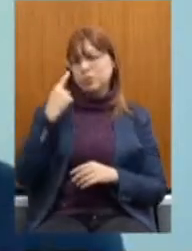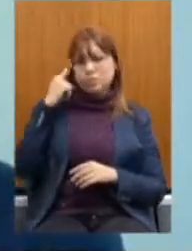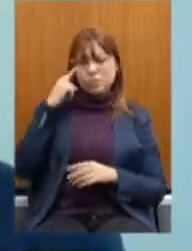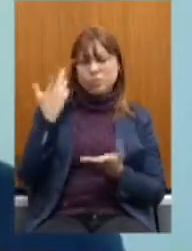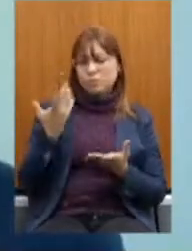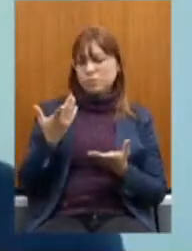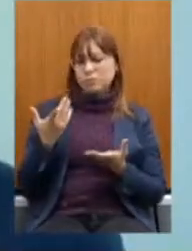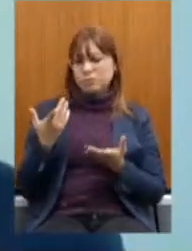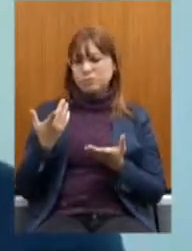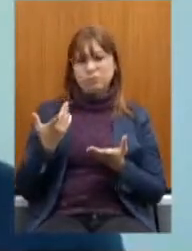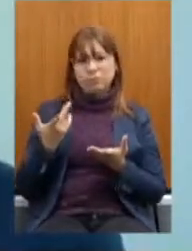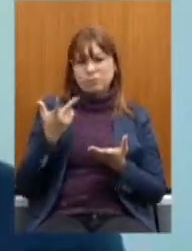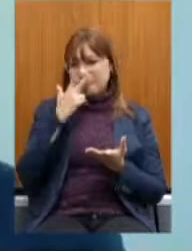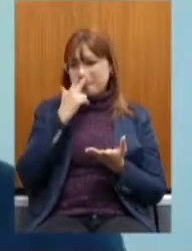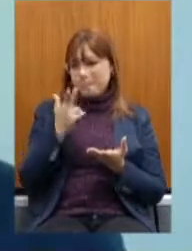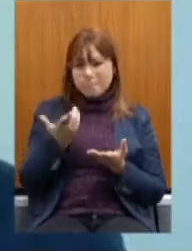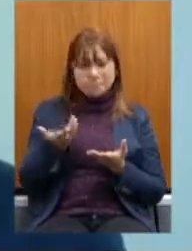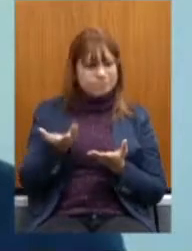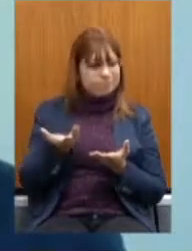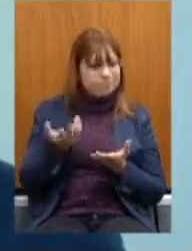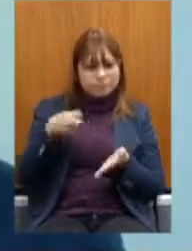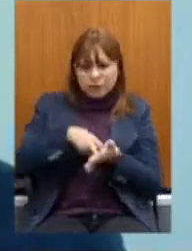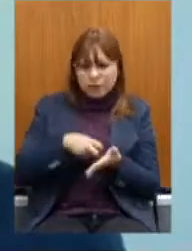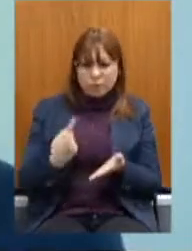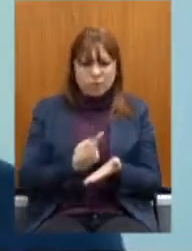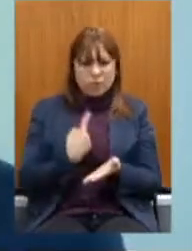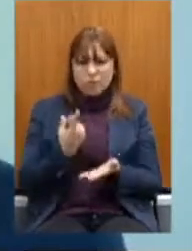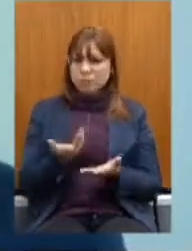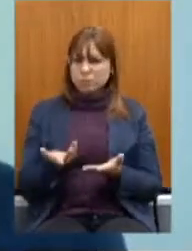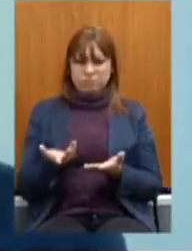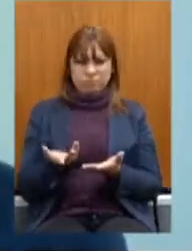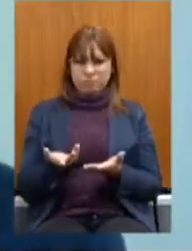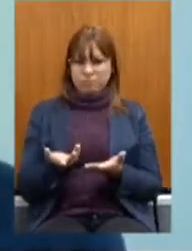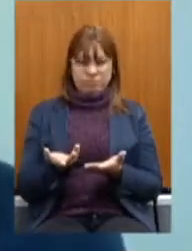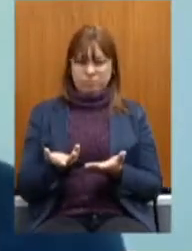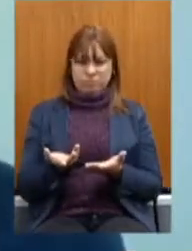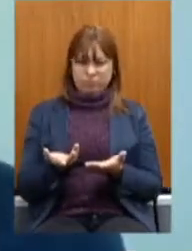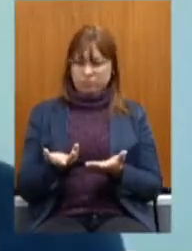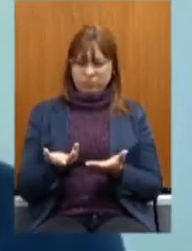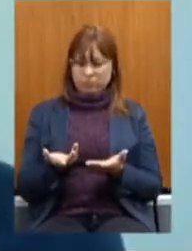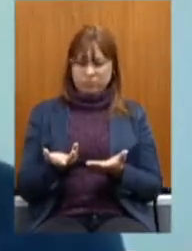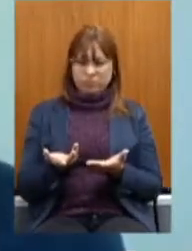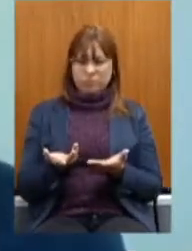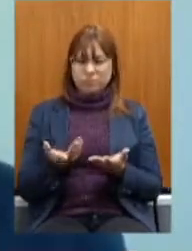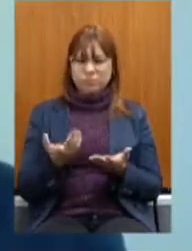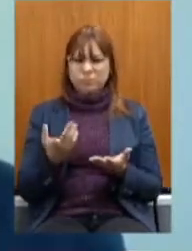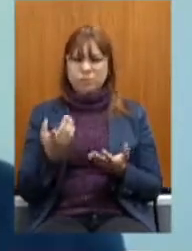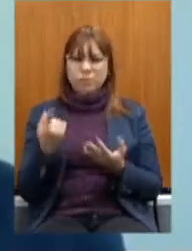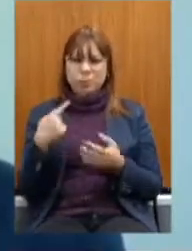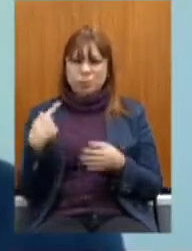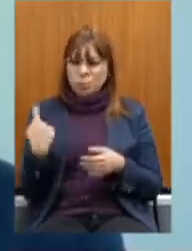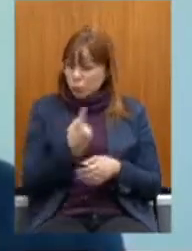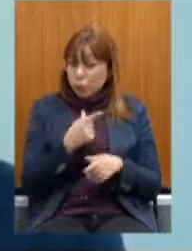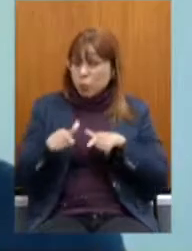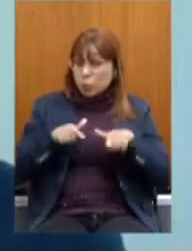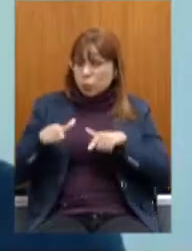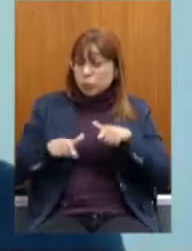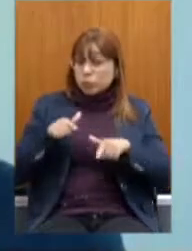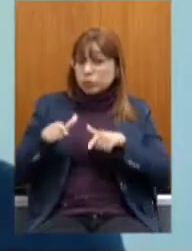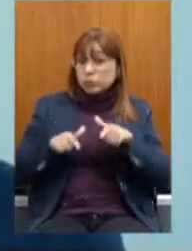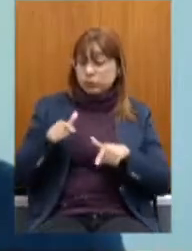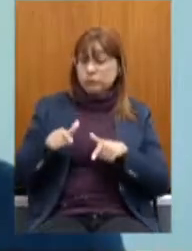Simplesmente Exploradoras Elas estão Deturpando Completamente O serviço Que o